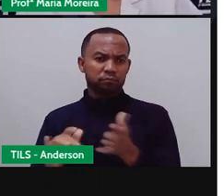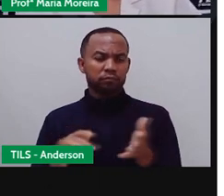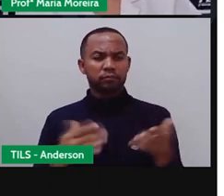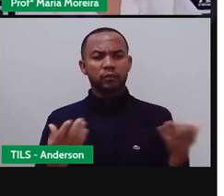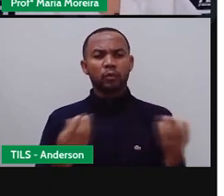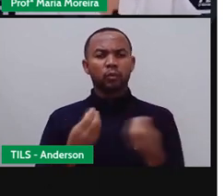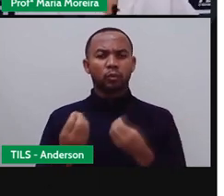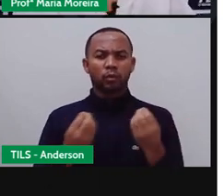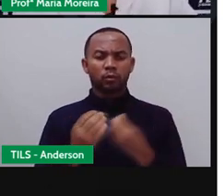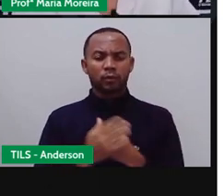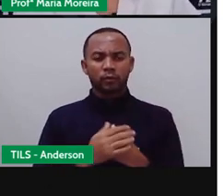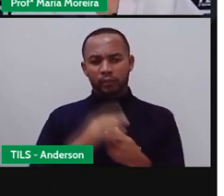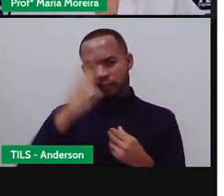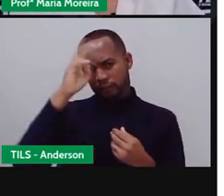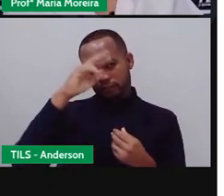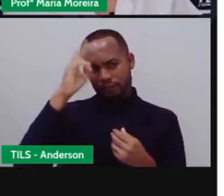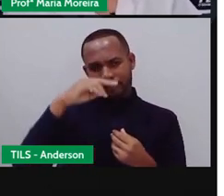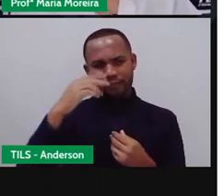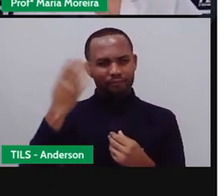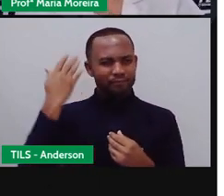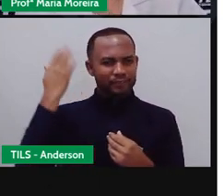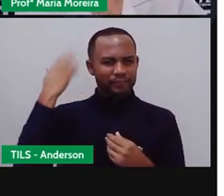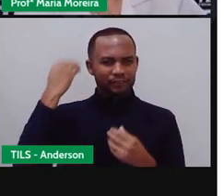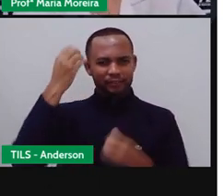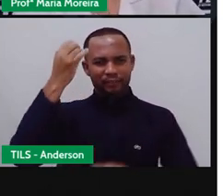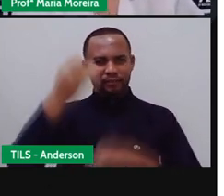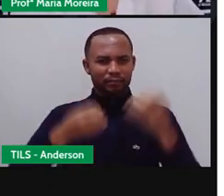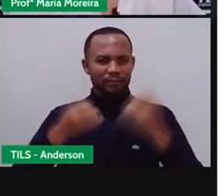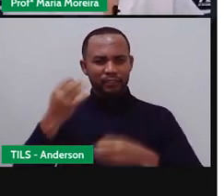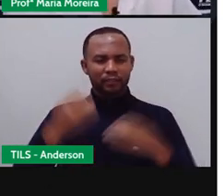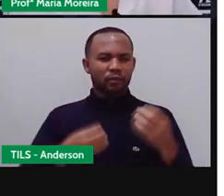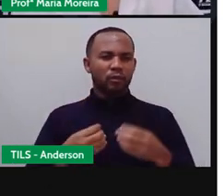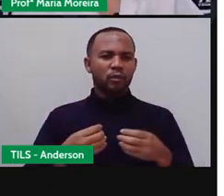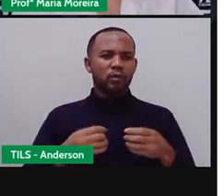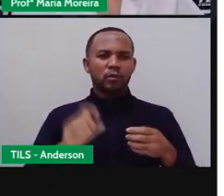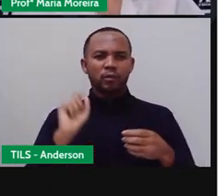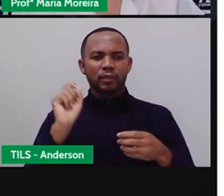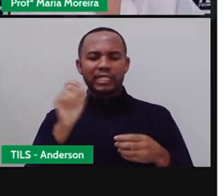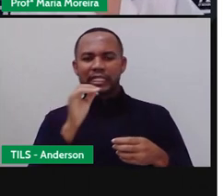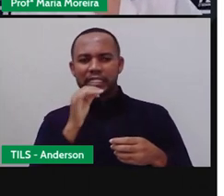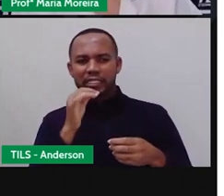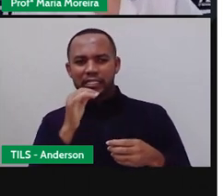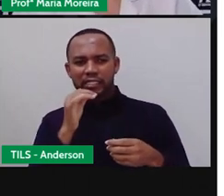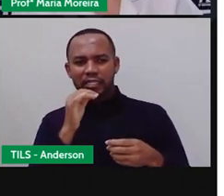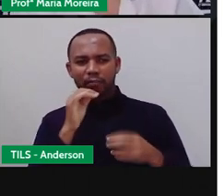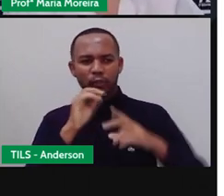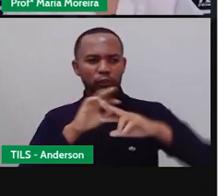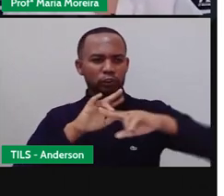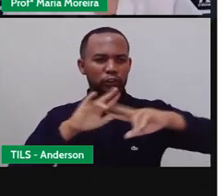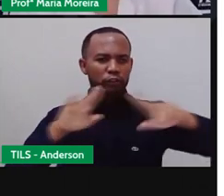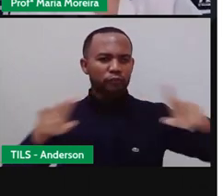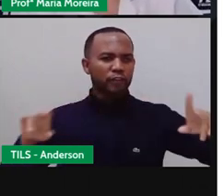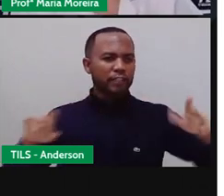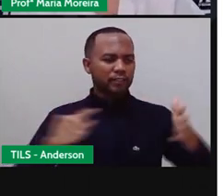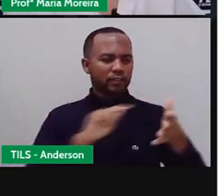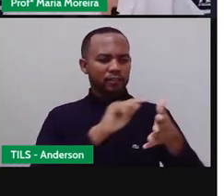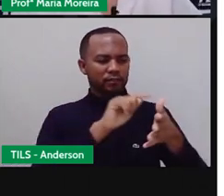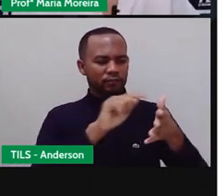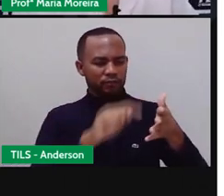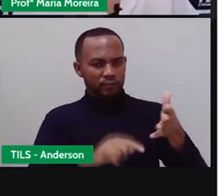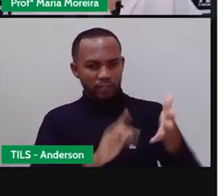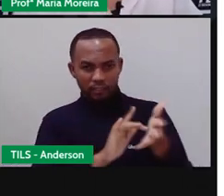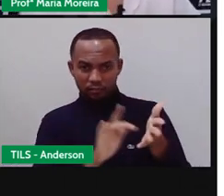lembra que a gente falou aqui sobre o Acordo da Cidade, sobre o blog do Vellame, sobre a Rede Bahia, sobre o BATV, sobre o blog do Igor?